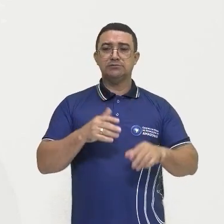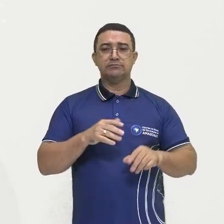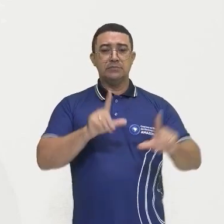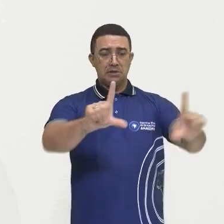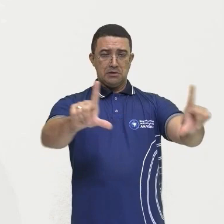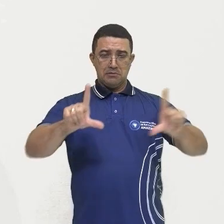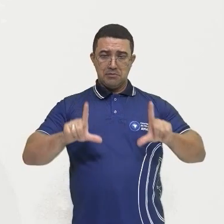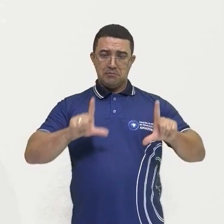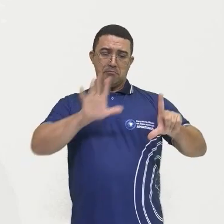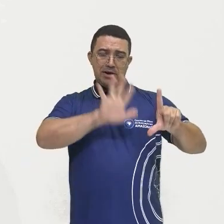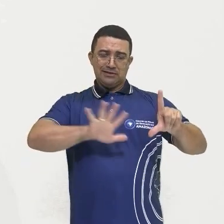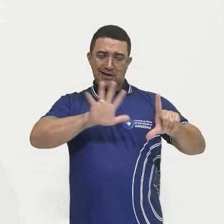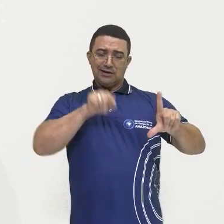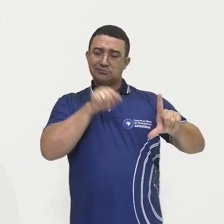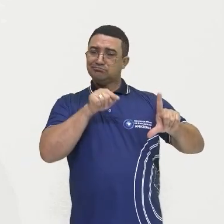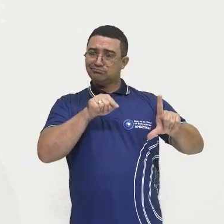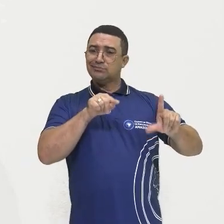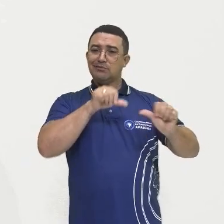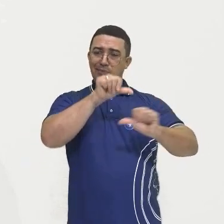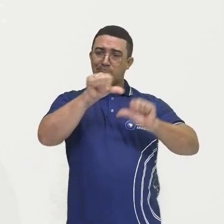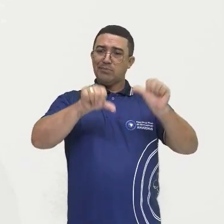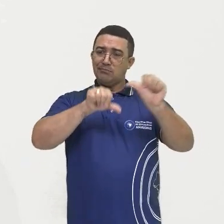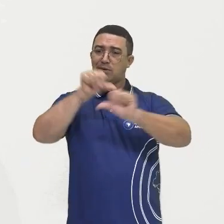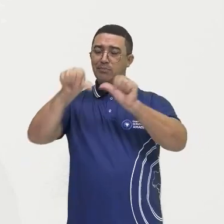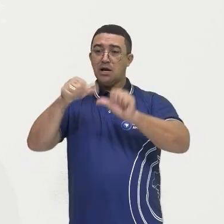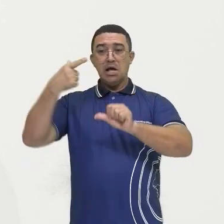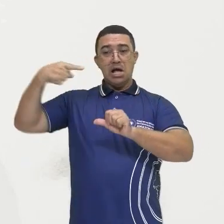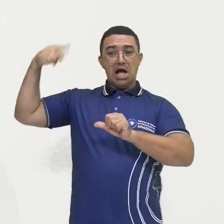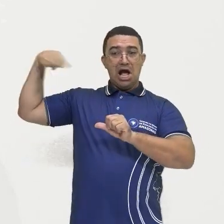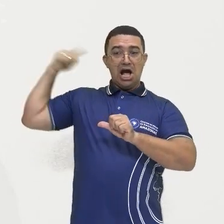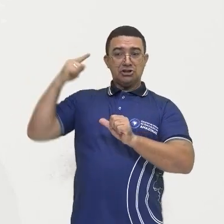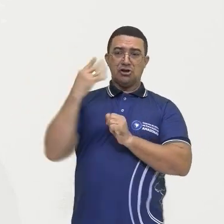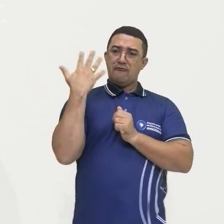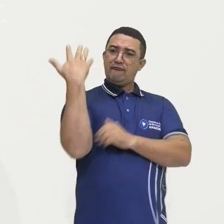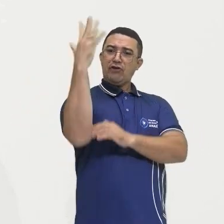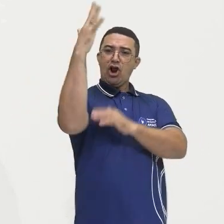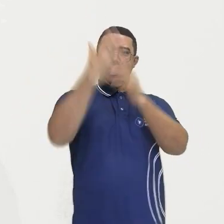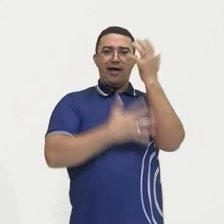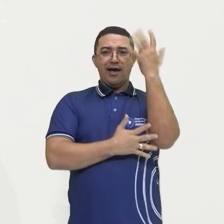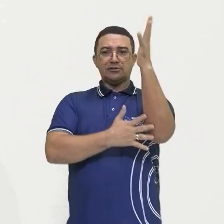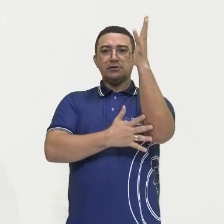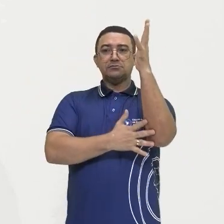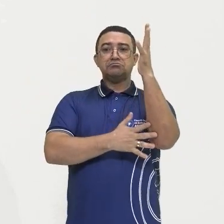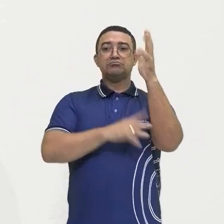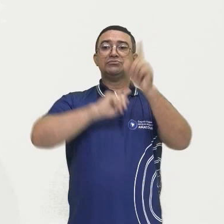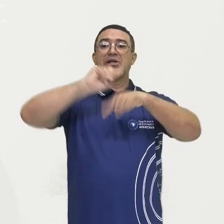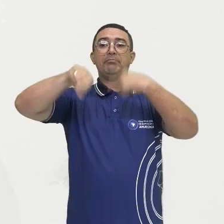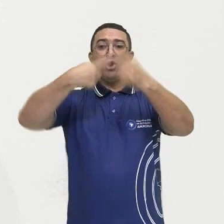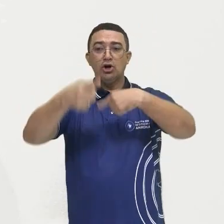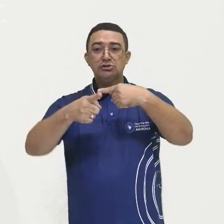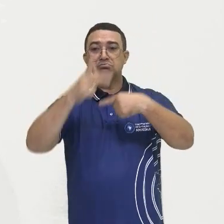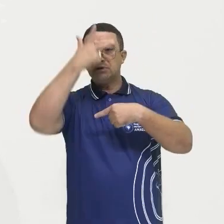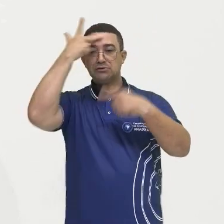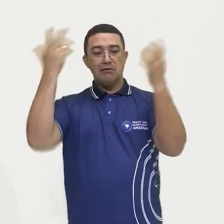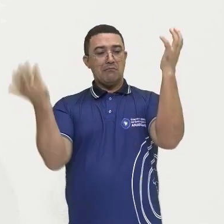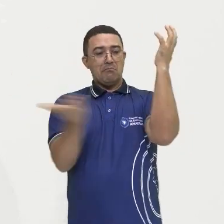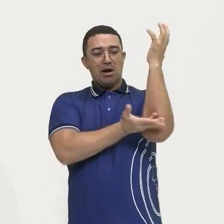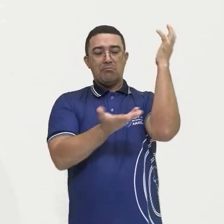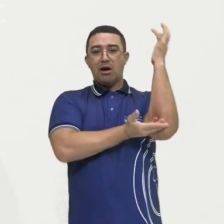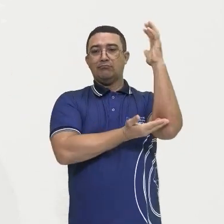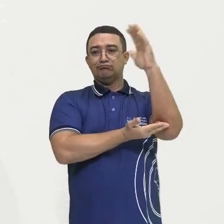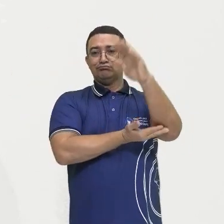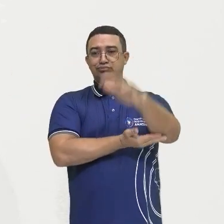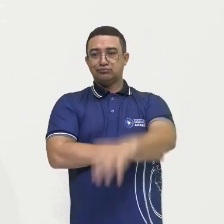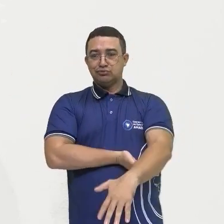ela vai estar se transformando, aquilo que era verde, a floresta, ela vai ser desmatada para colocar ali as